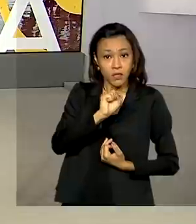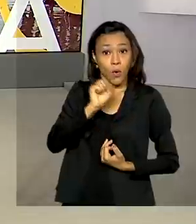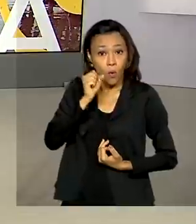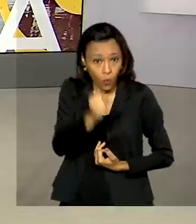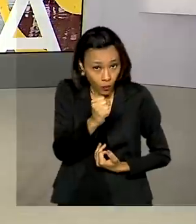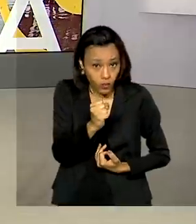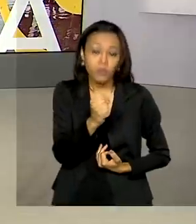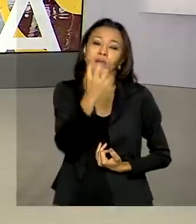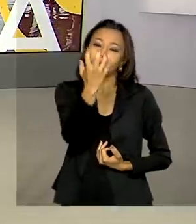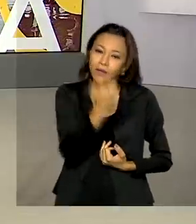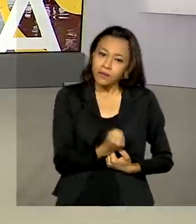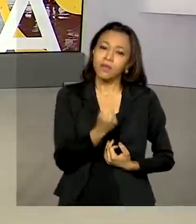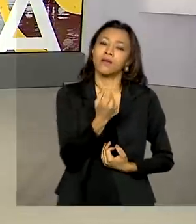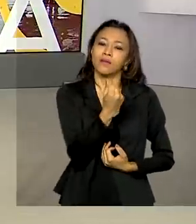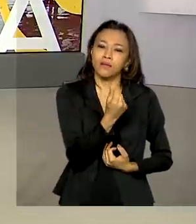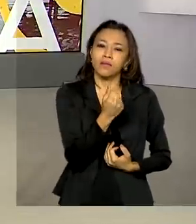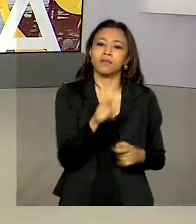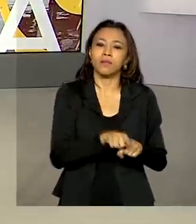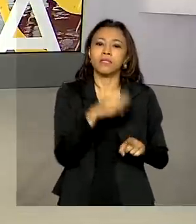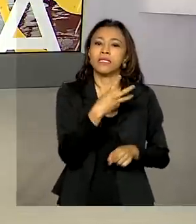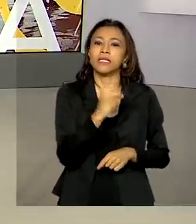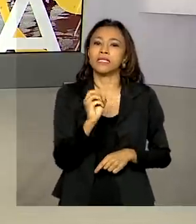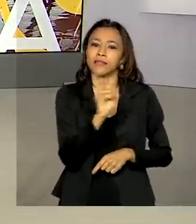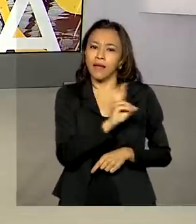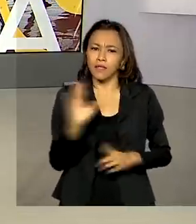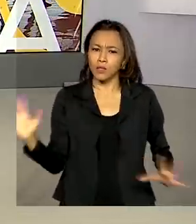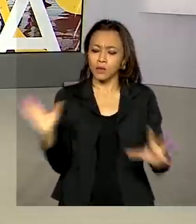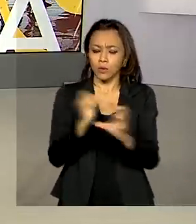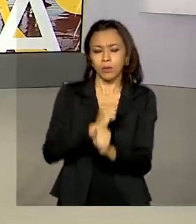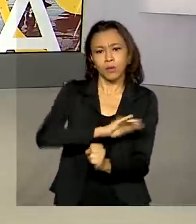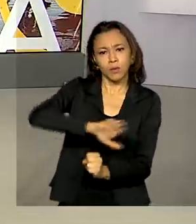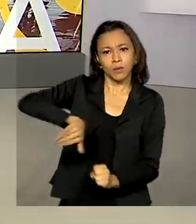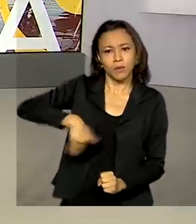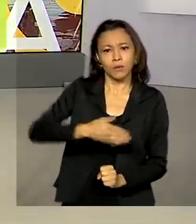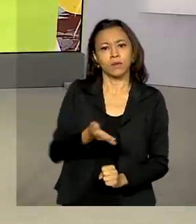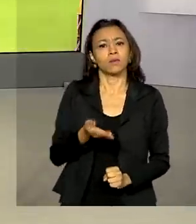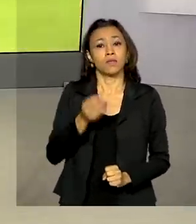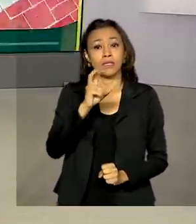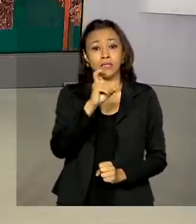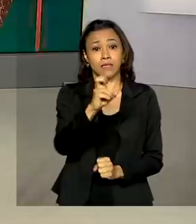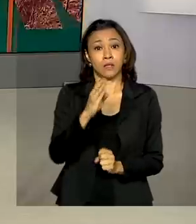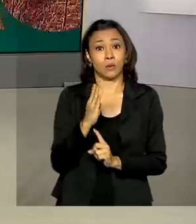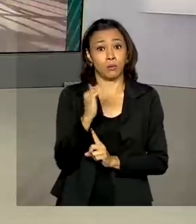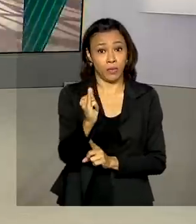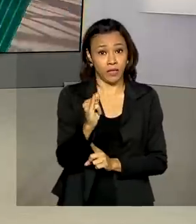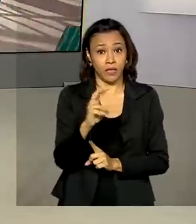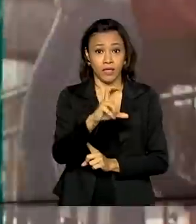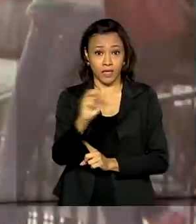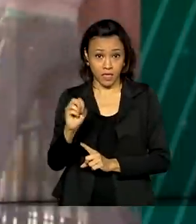auxílio extensão de R$ 300. No total, serão liberados cerca de R 5,5 bilhões.